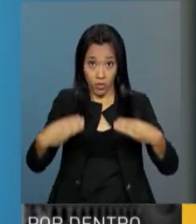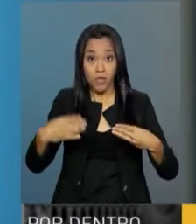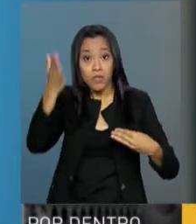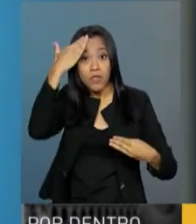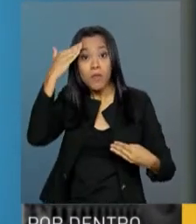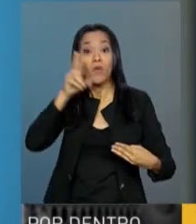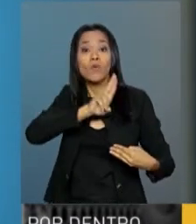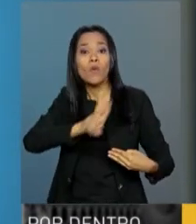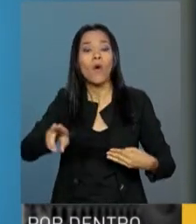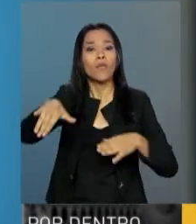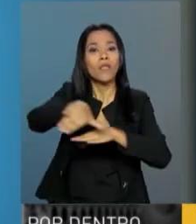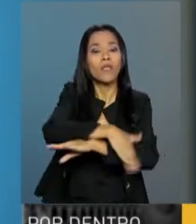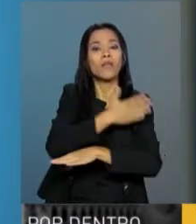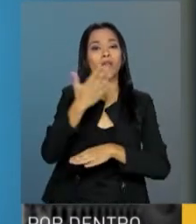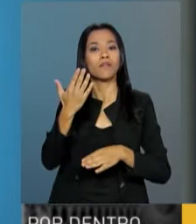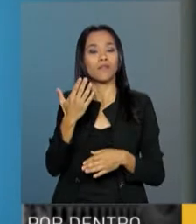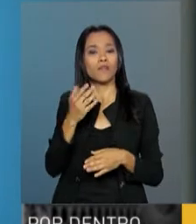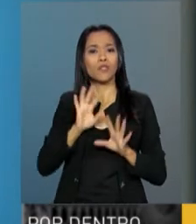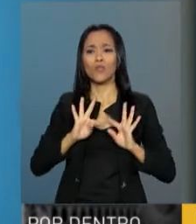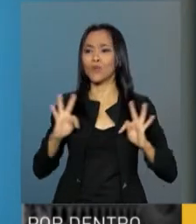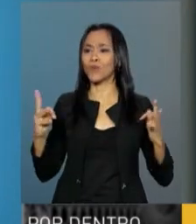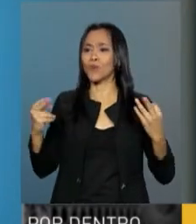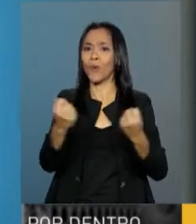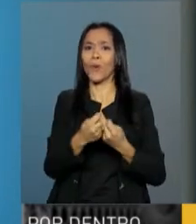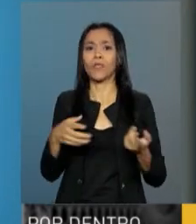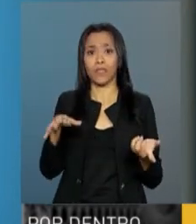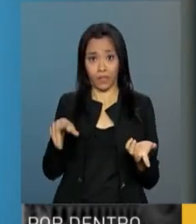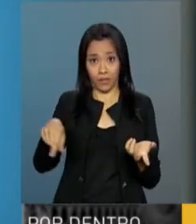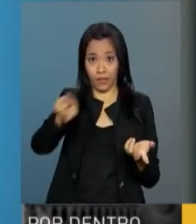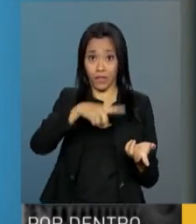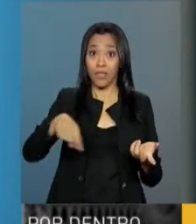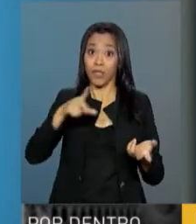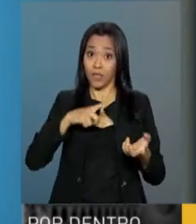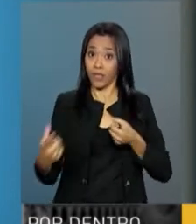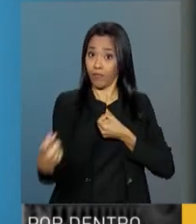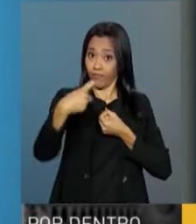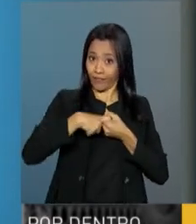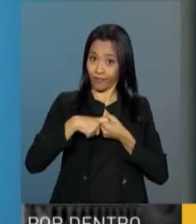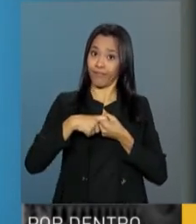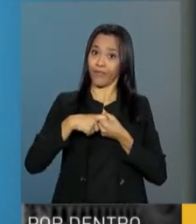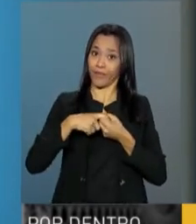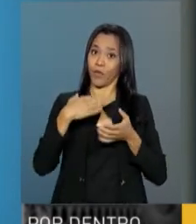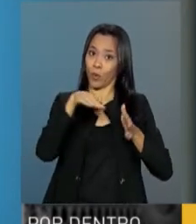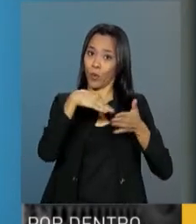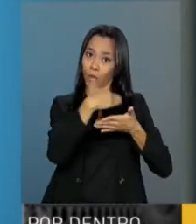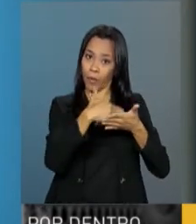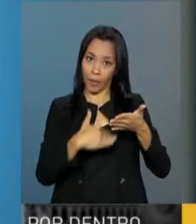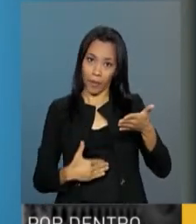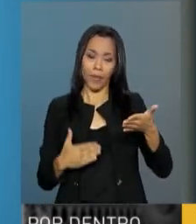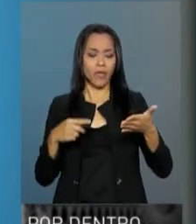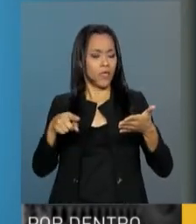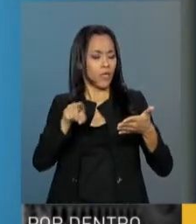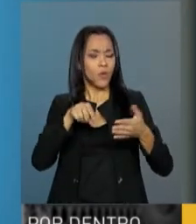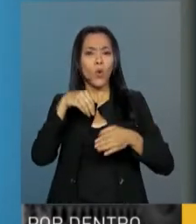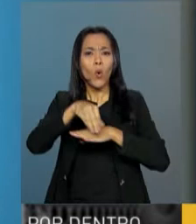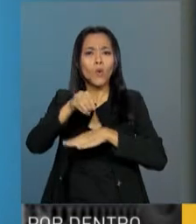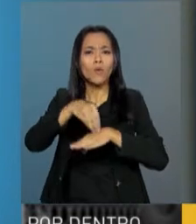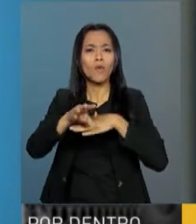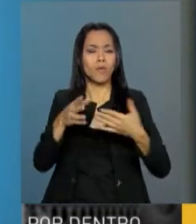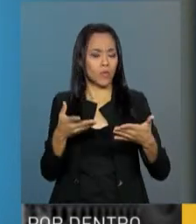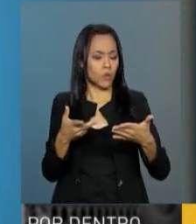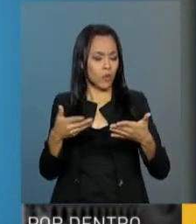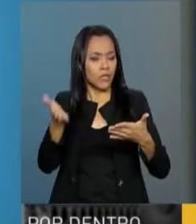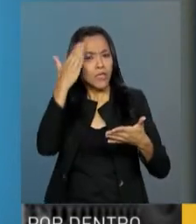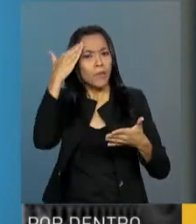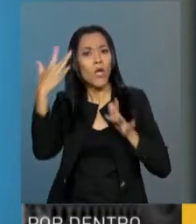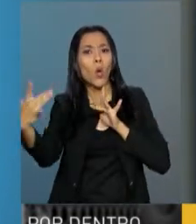e os dados básicos de todas as entidades que operam com o programa, de forma que nos permitam fazer contato direto